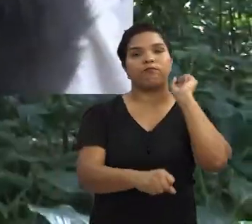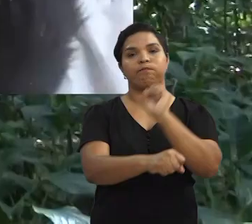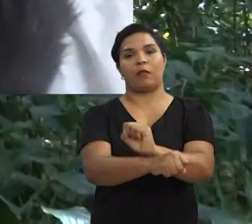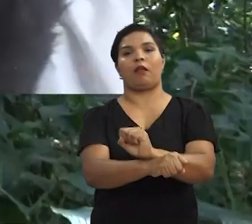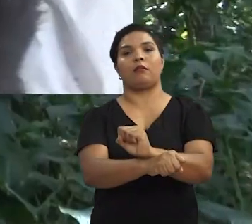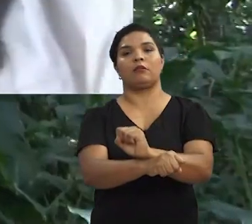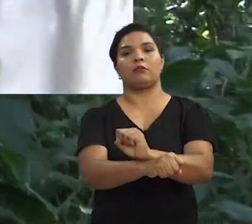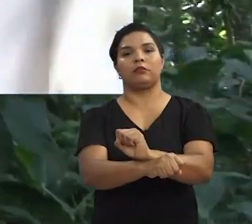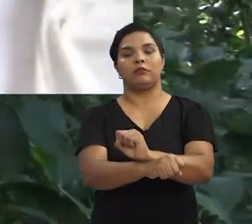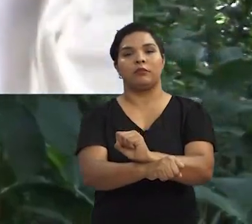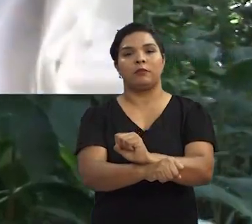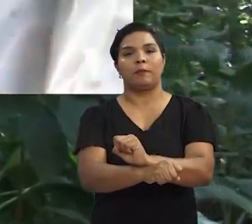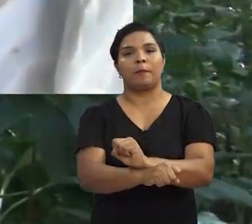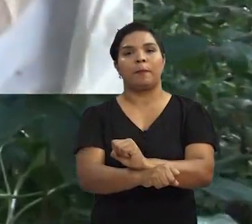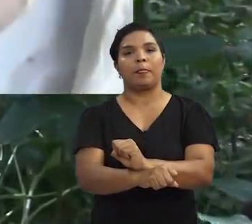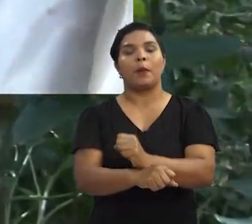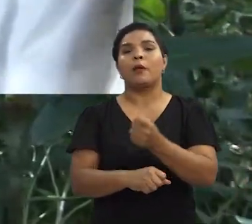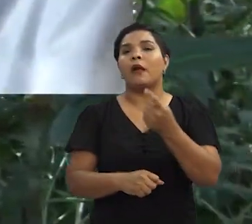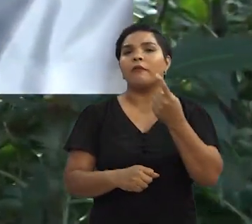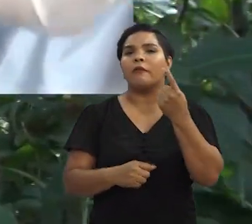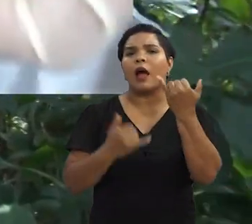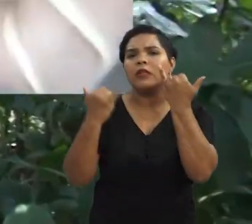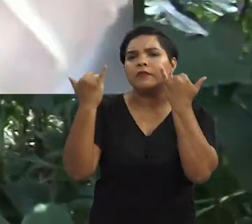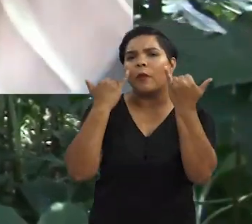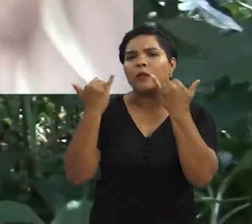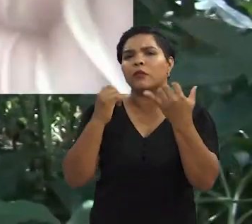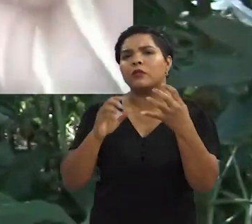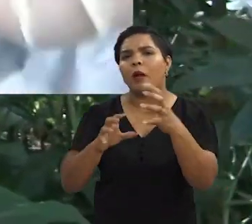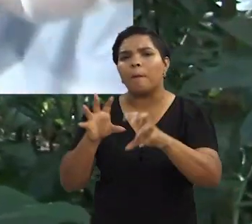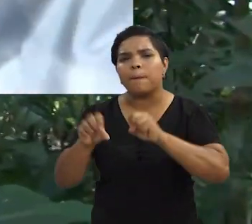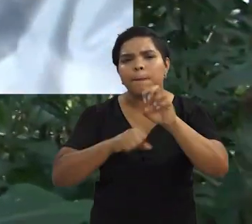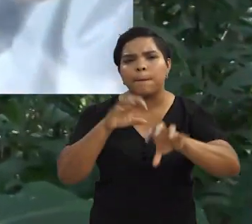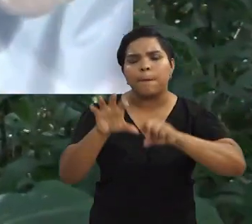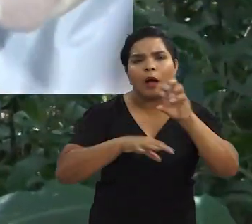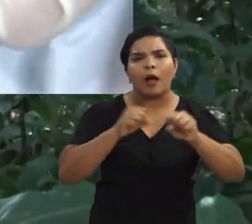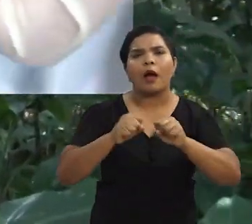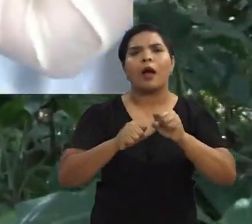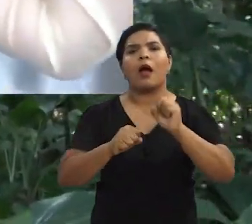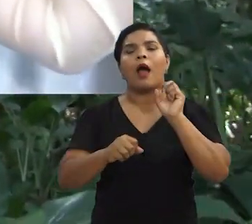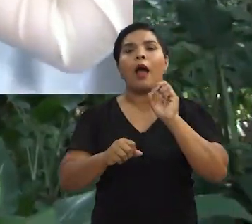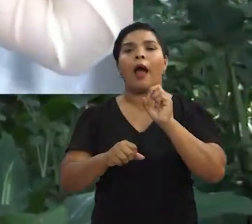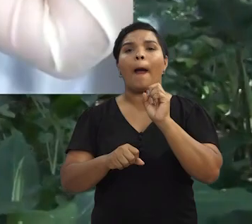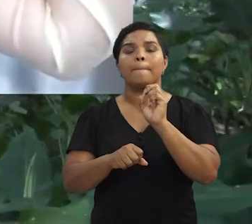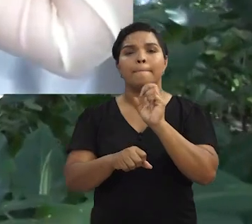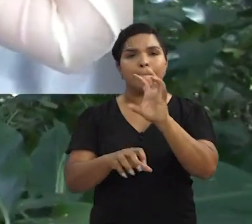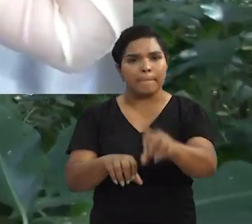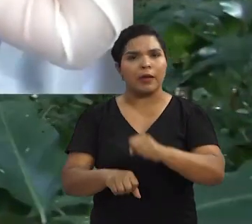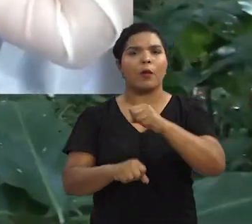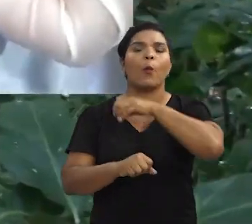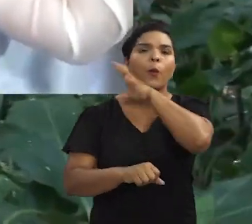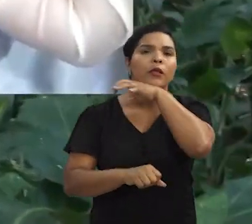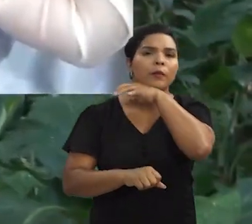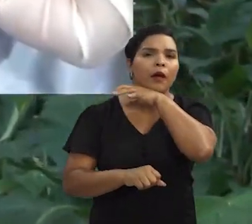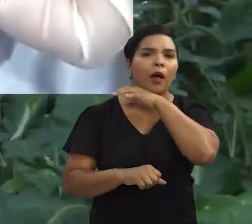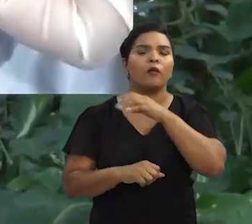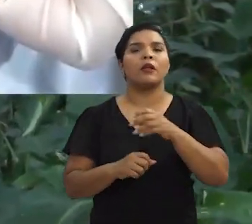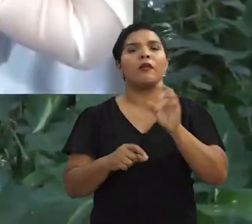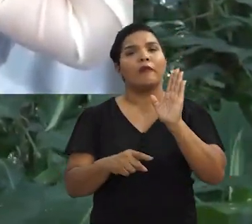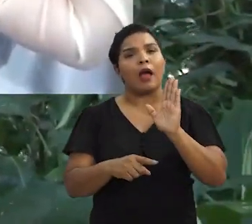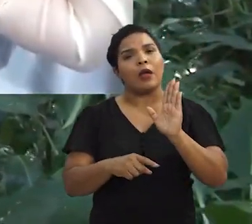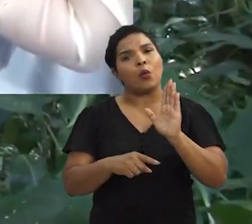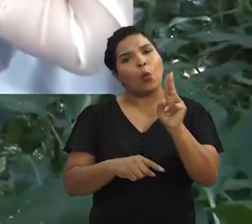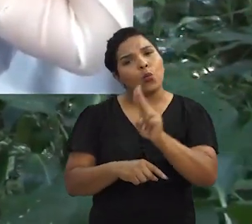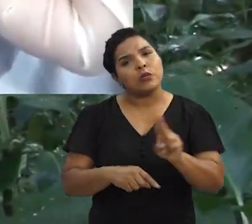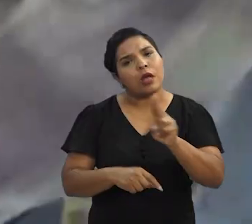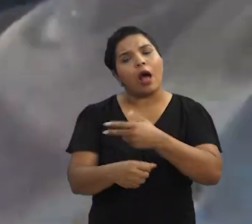sedado, parado, para a gente coletar as informações necessárias para o projeto. Uma intervenção é feita no animal que vai utilizar